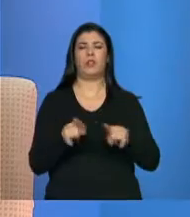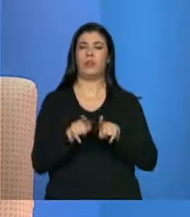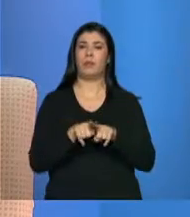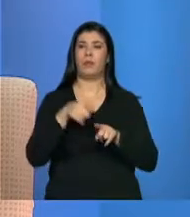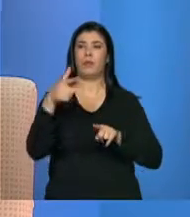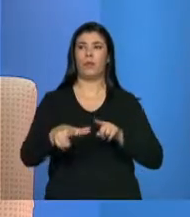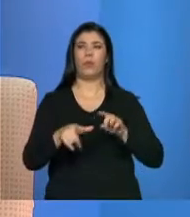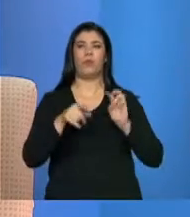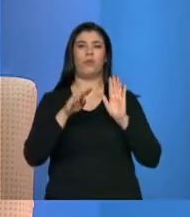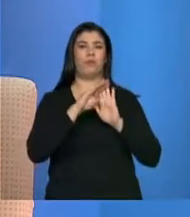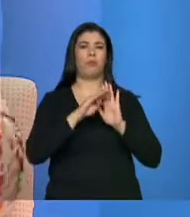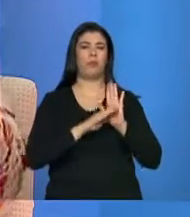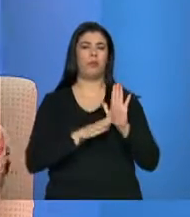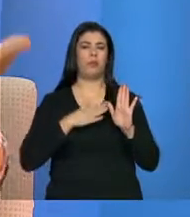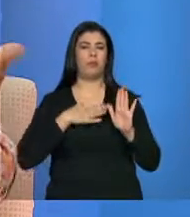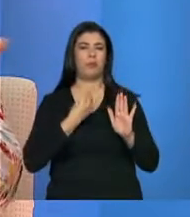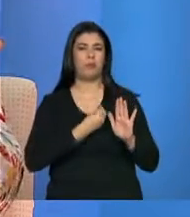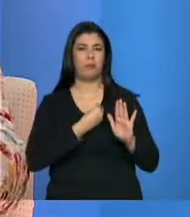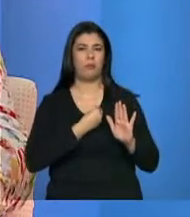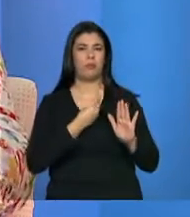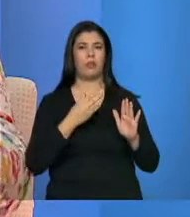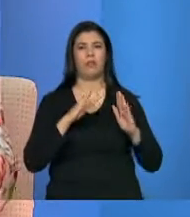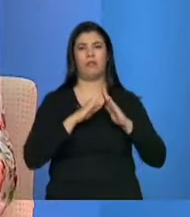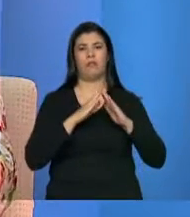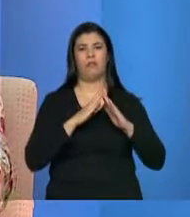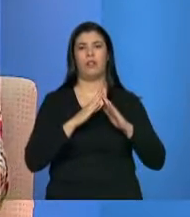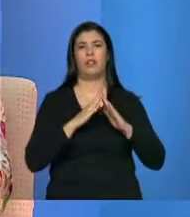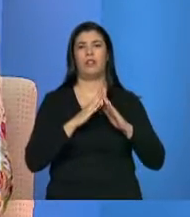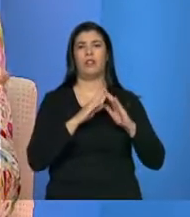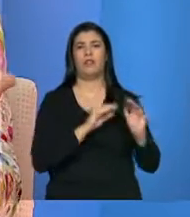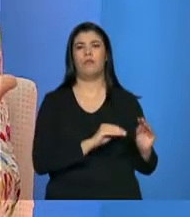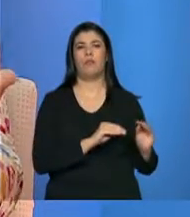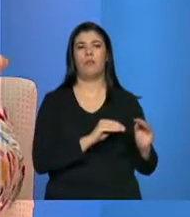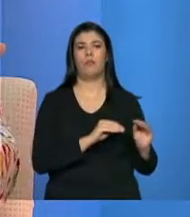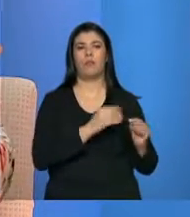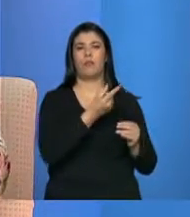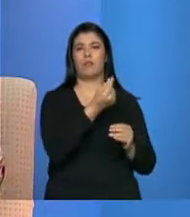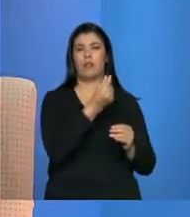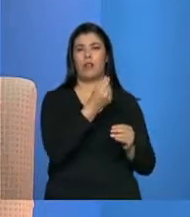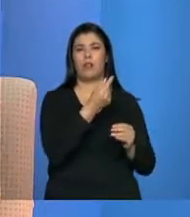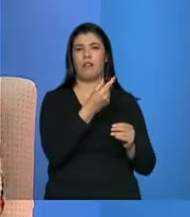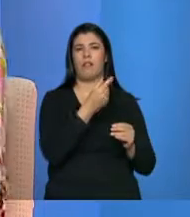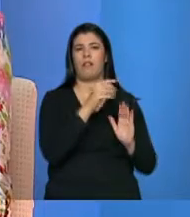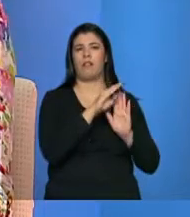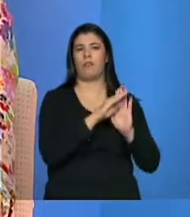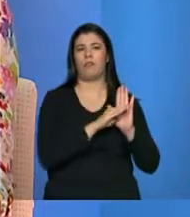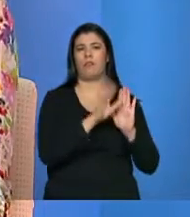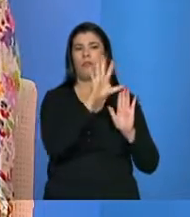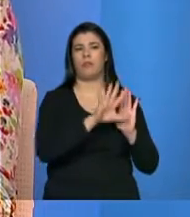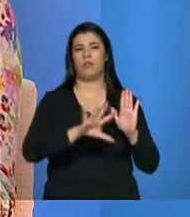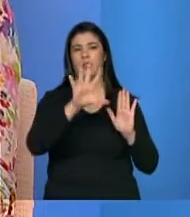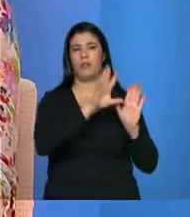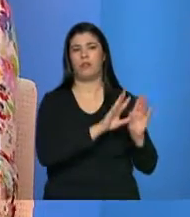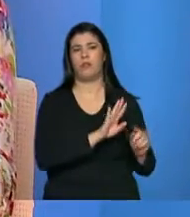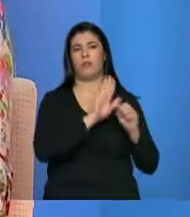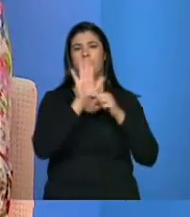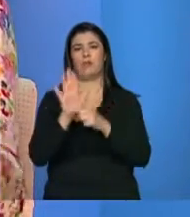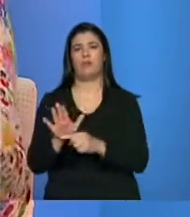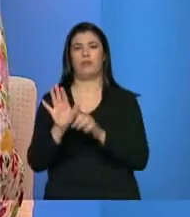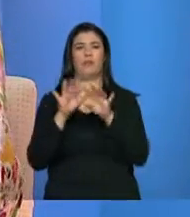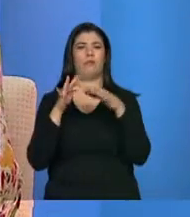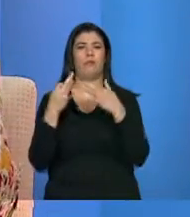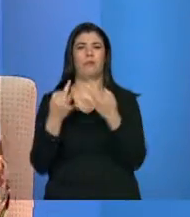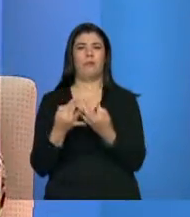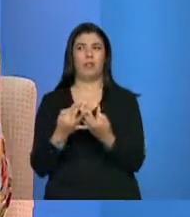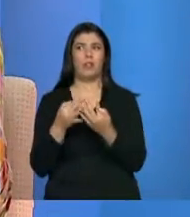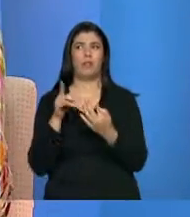bom, dar dinheiro, transferir renda, não vai solucionar a situação habitacional da família, né, então